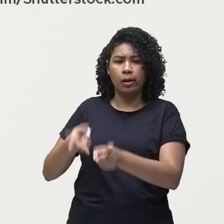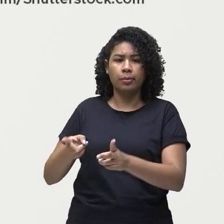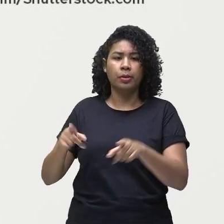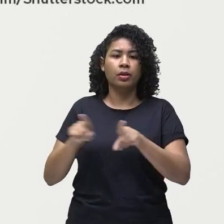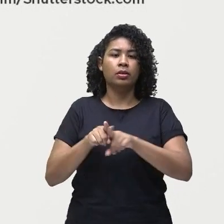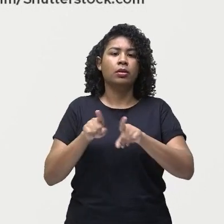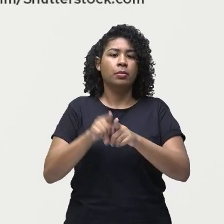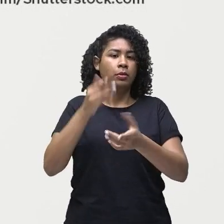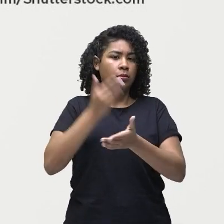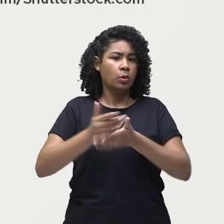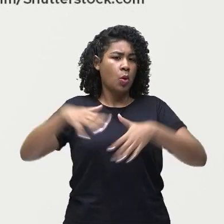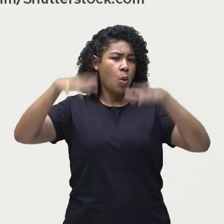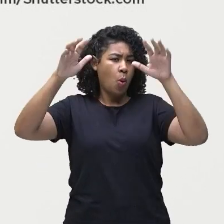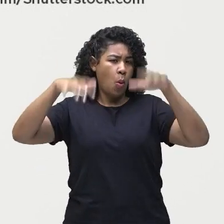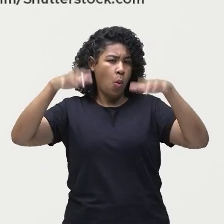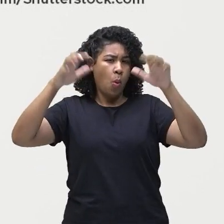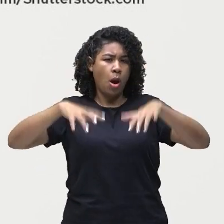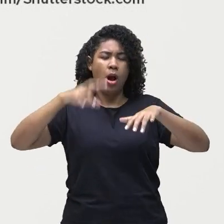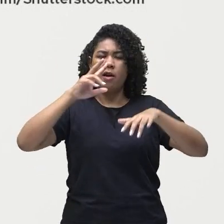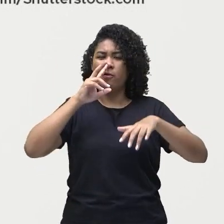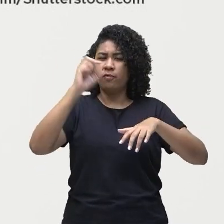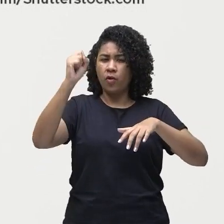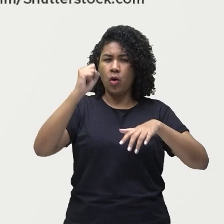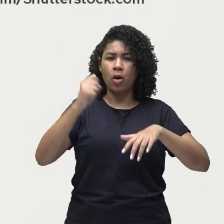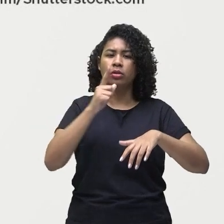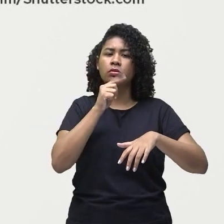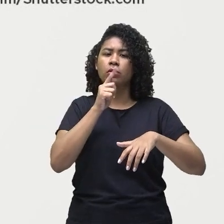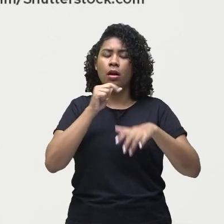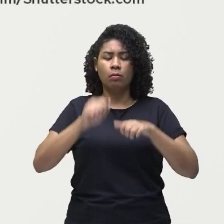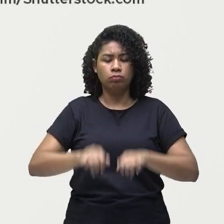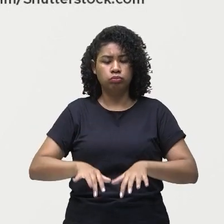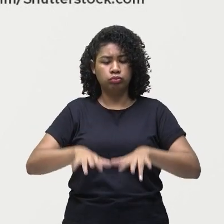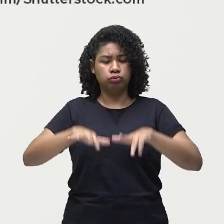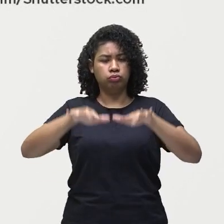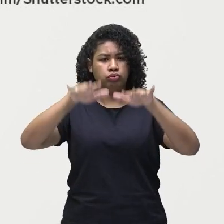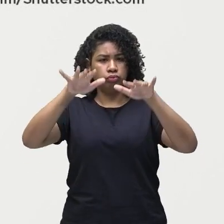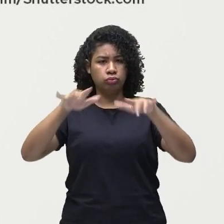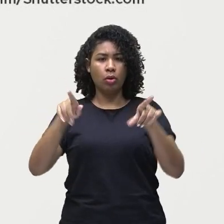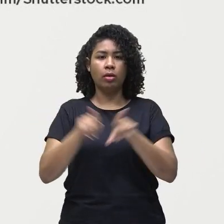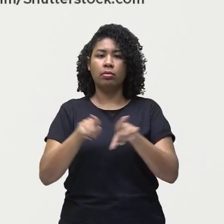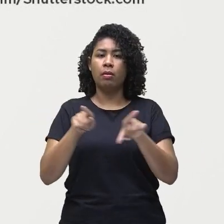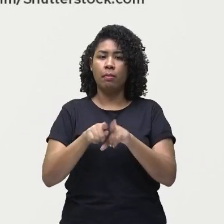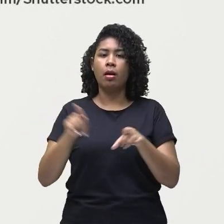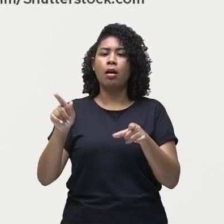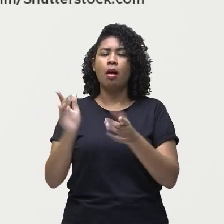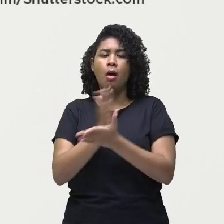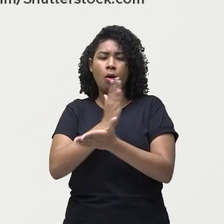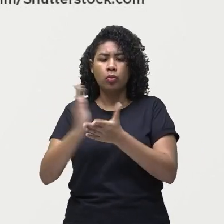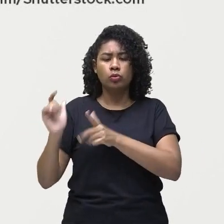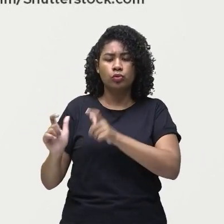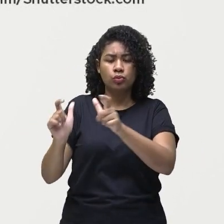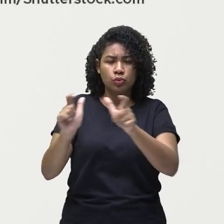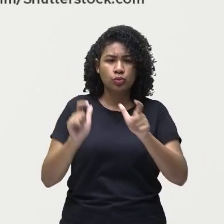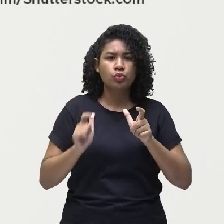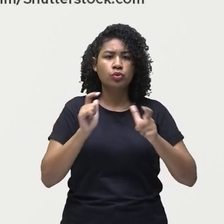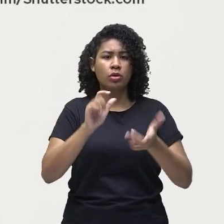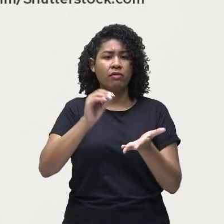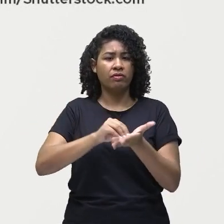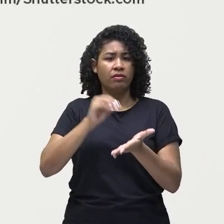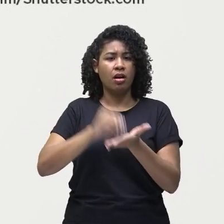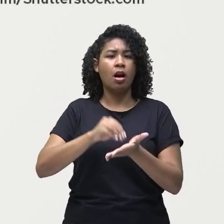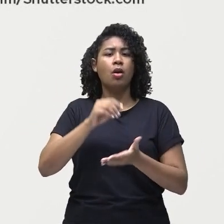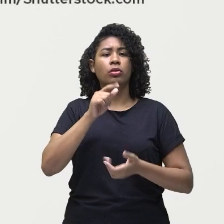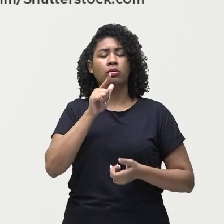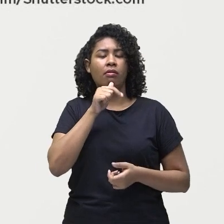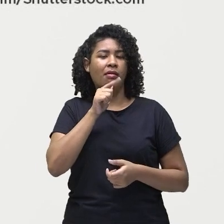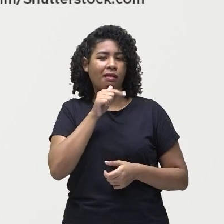desastres naturais como os enchentes e furacões e secas considerando aí que enchentes e secas elas são